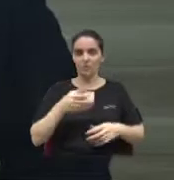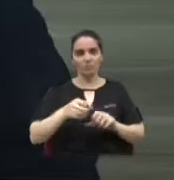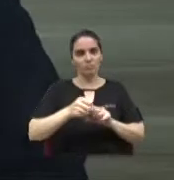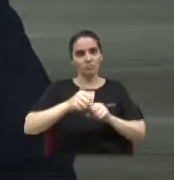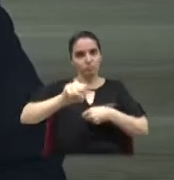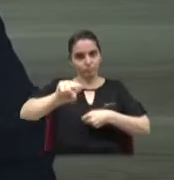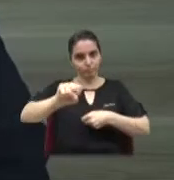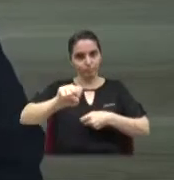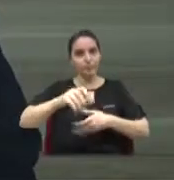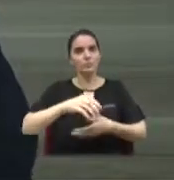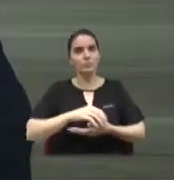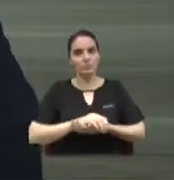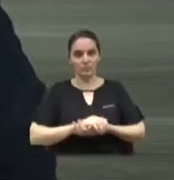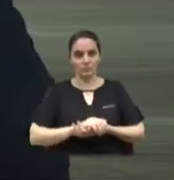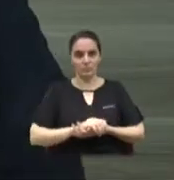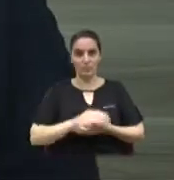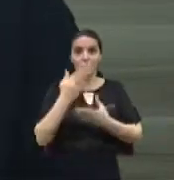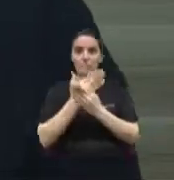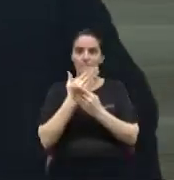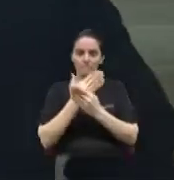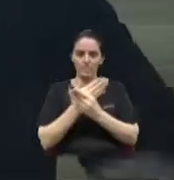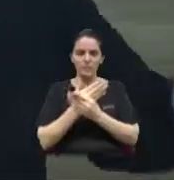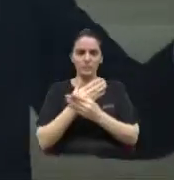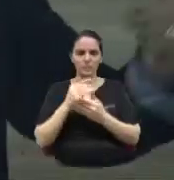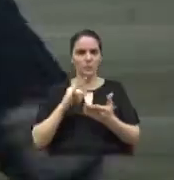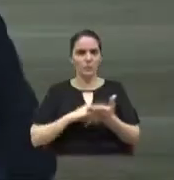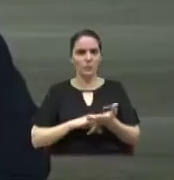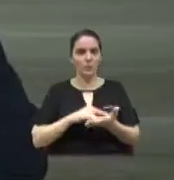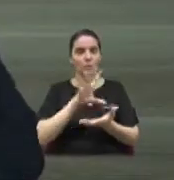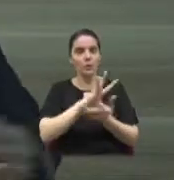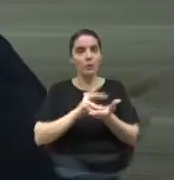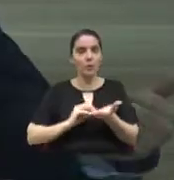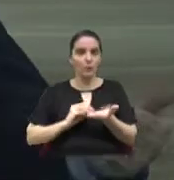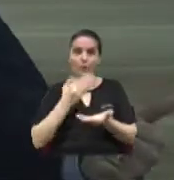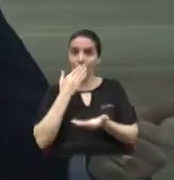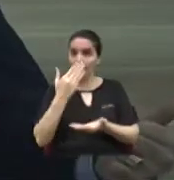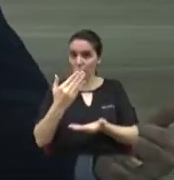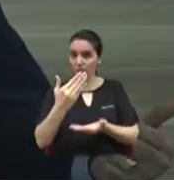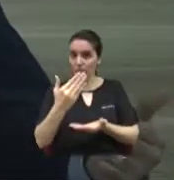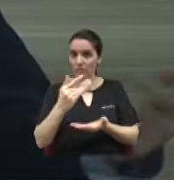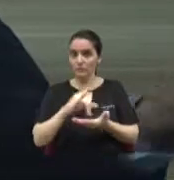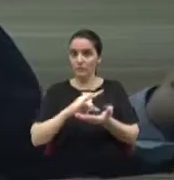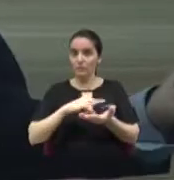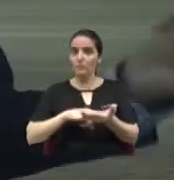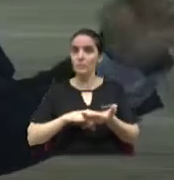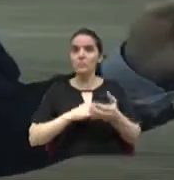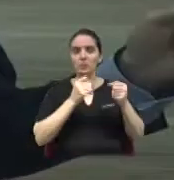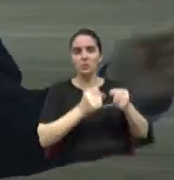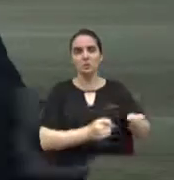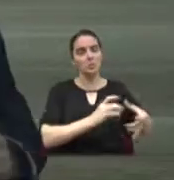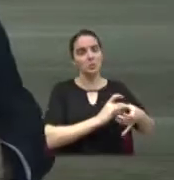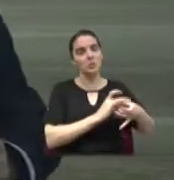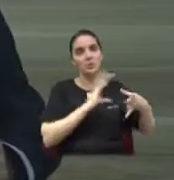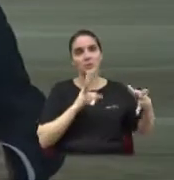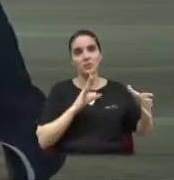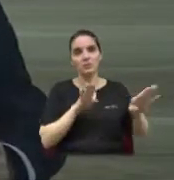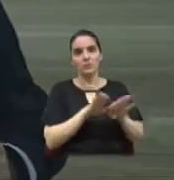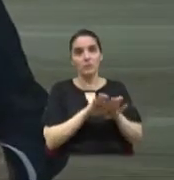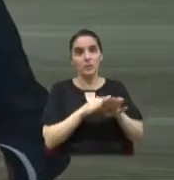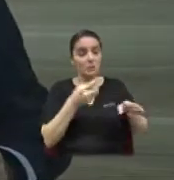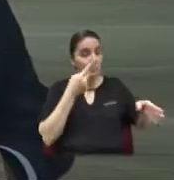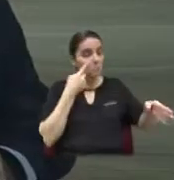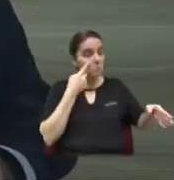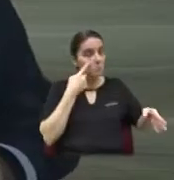requerendo do ED, do Ministério da Agricultura, cópia do alvará de funcionamento, inclusive da inspeção feita nos últimos